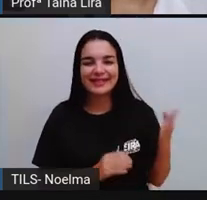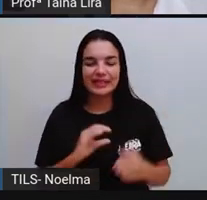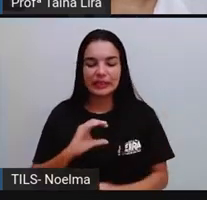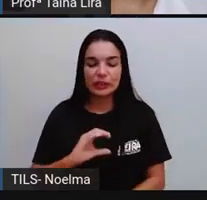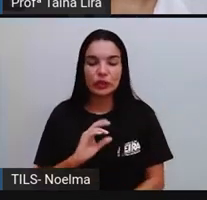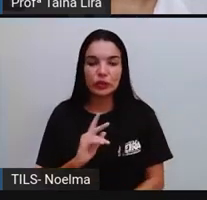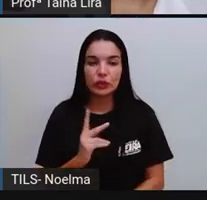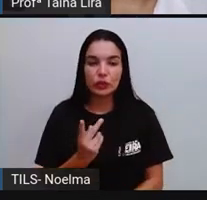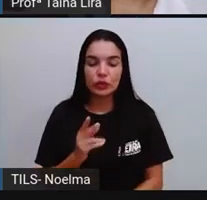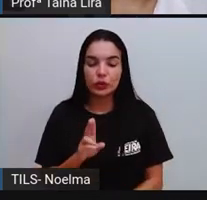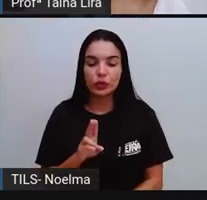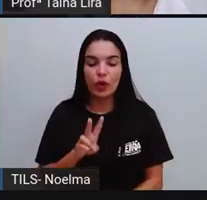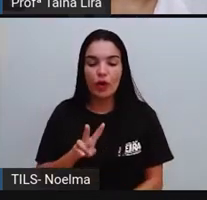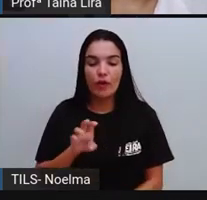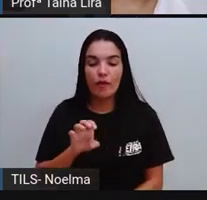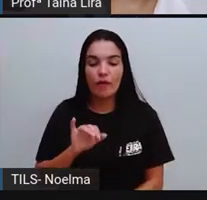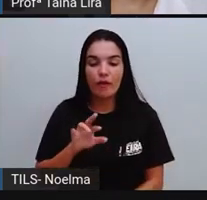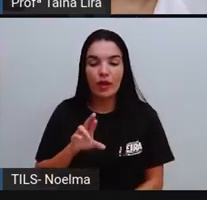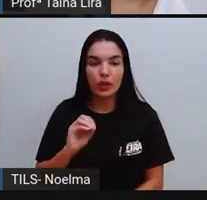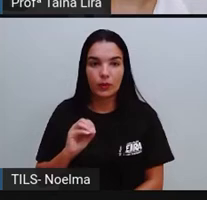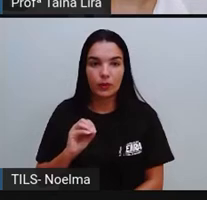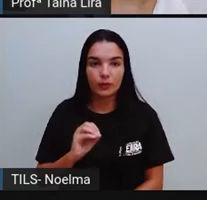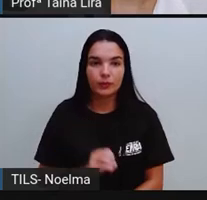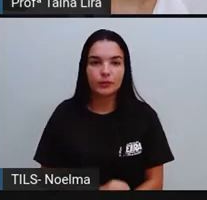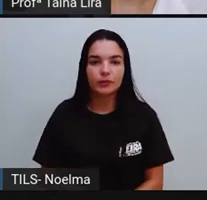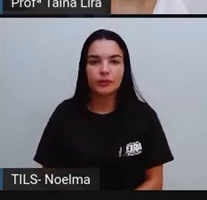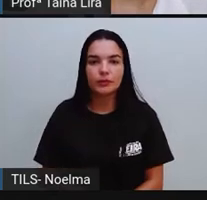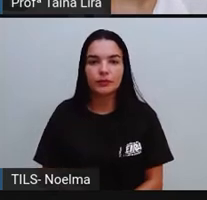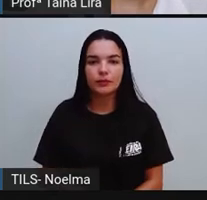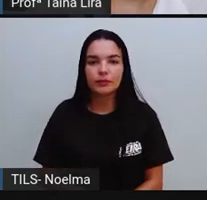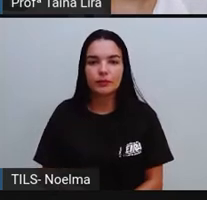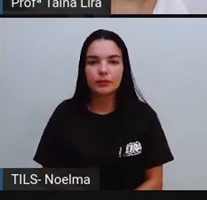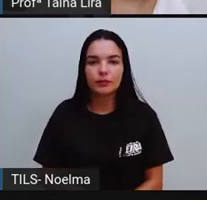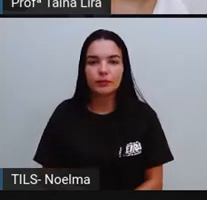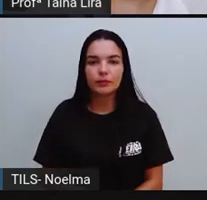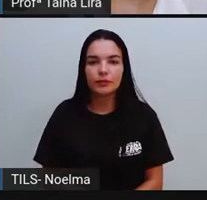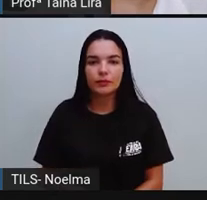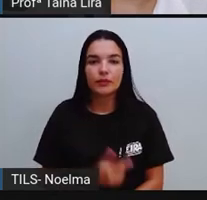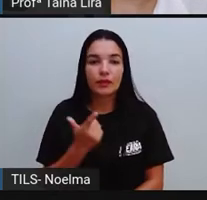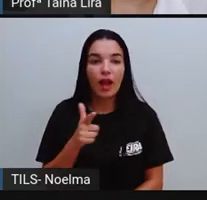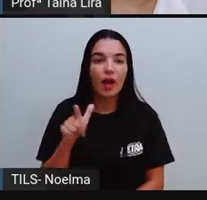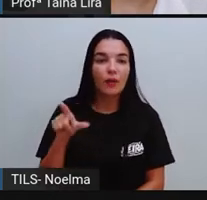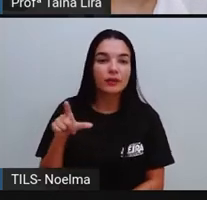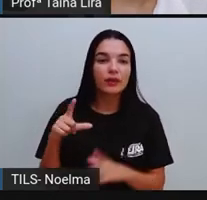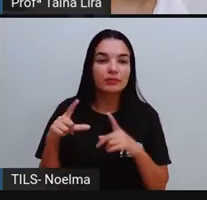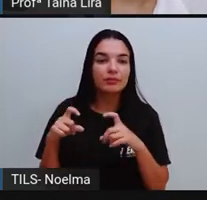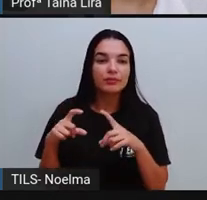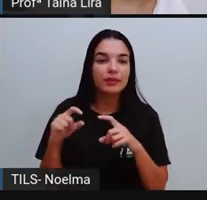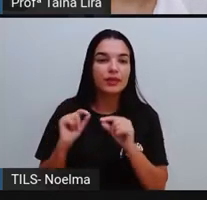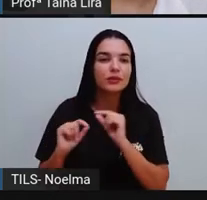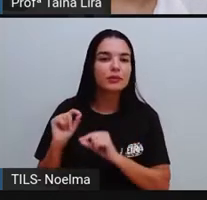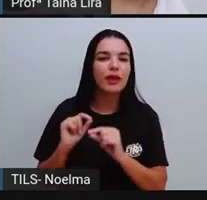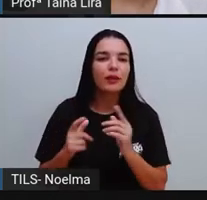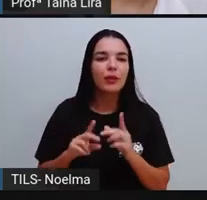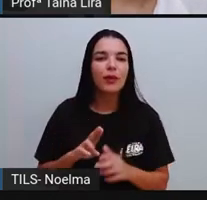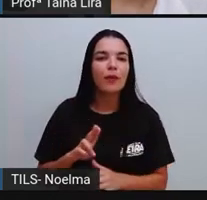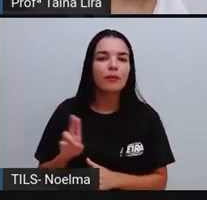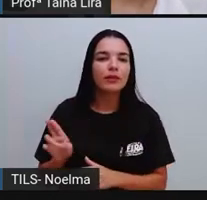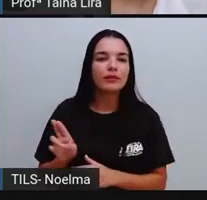Também escrita com CH, Tá? E essa figura aqui? Como é o nome?